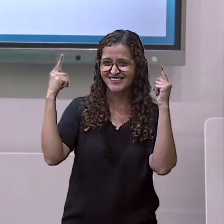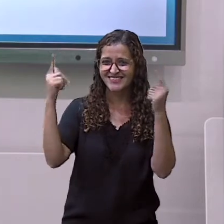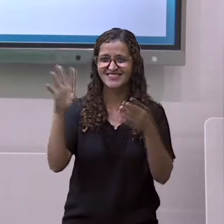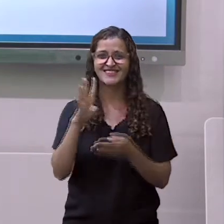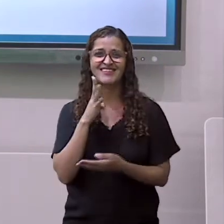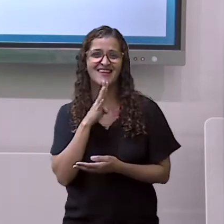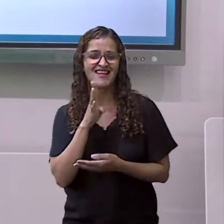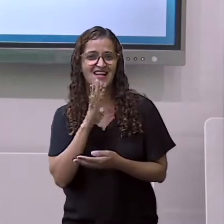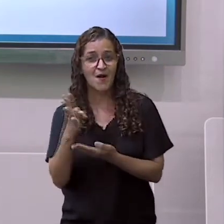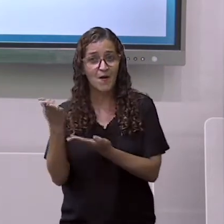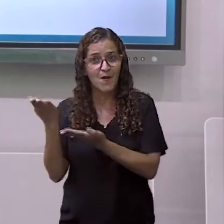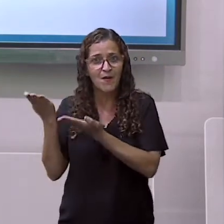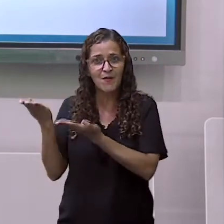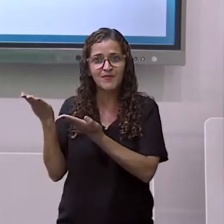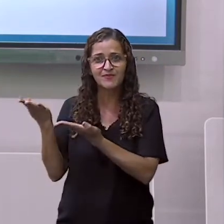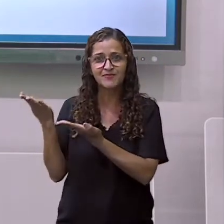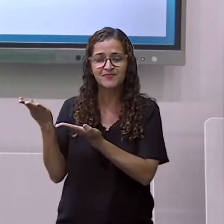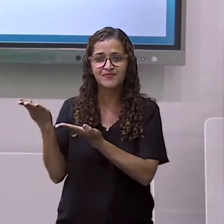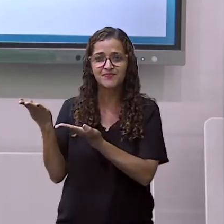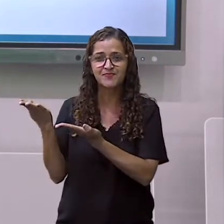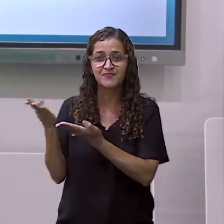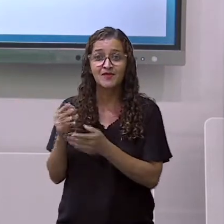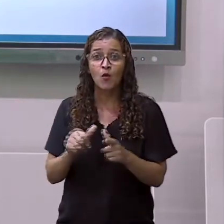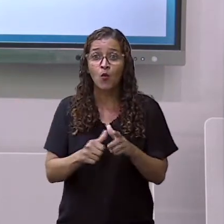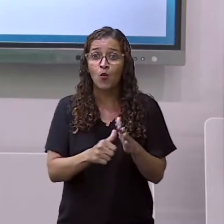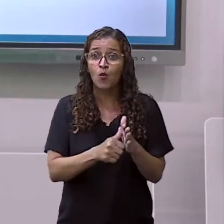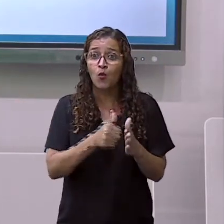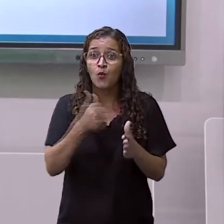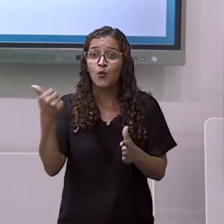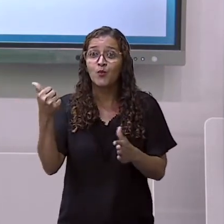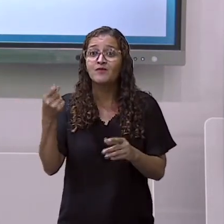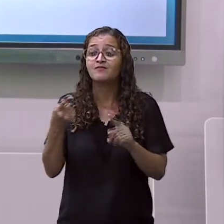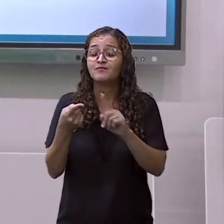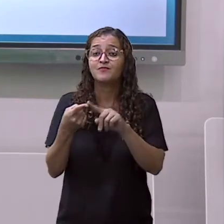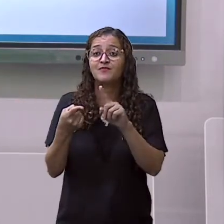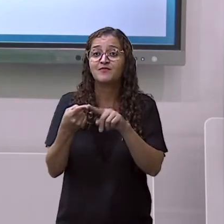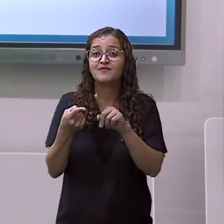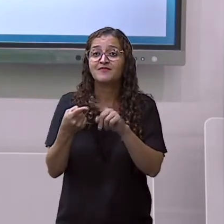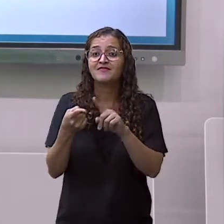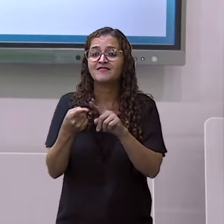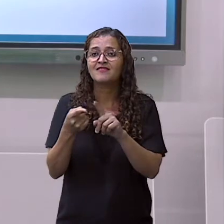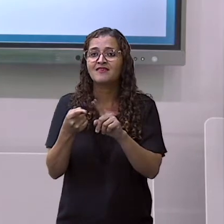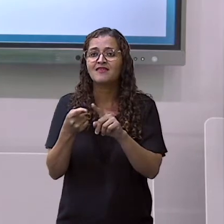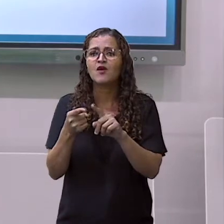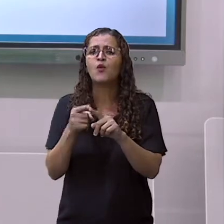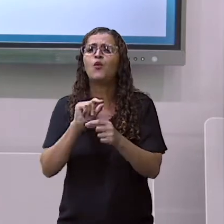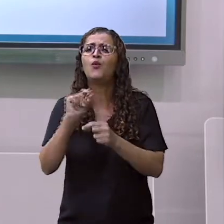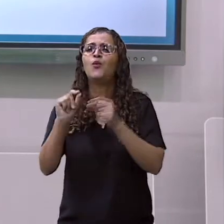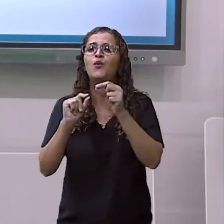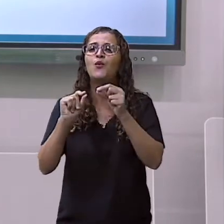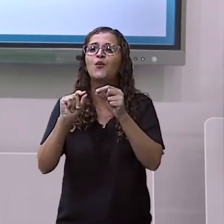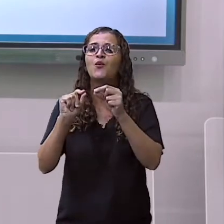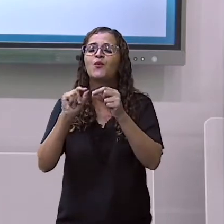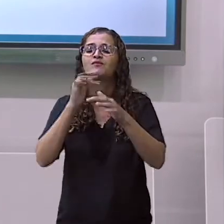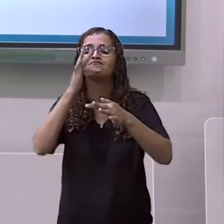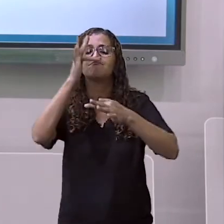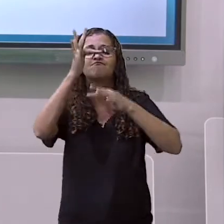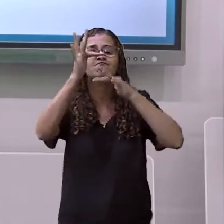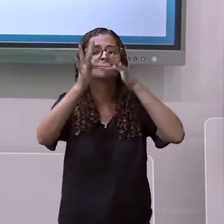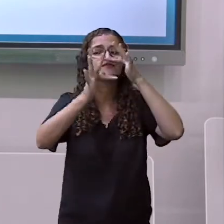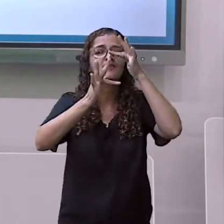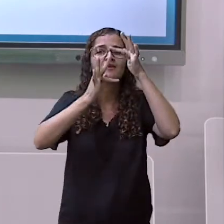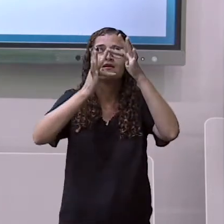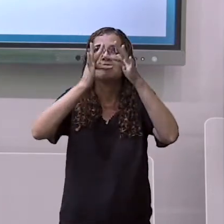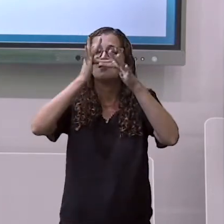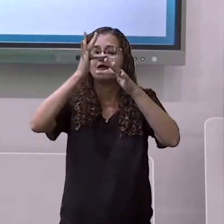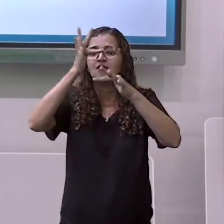gente? A primeira estação é a primavera. É o